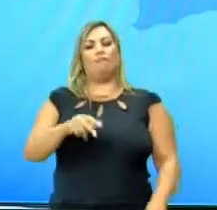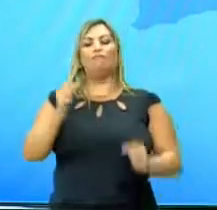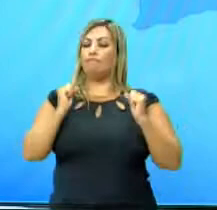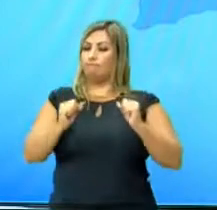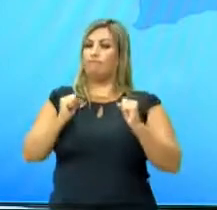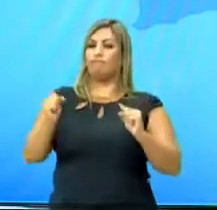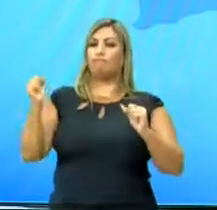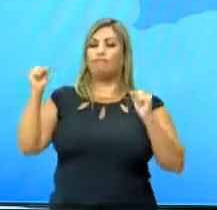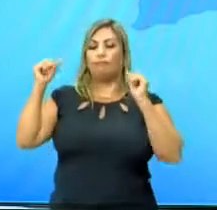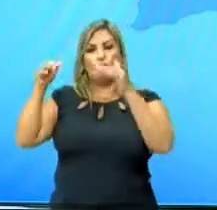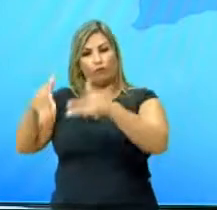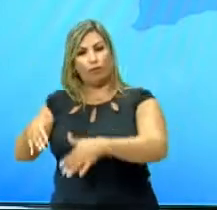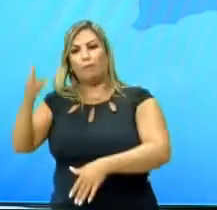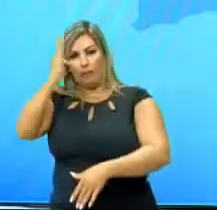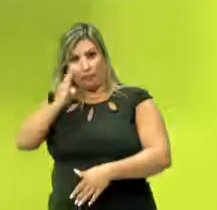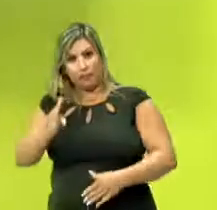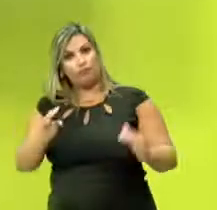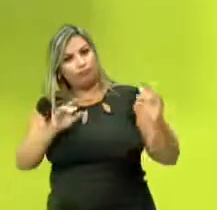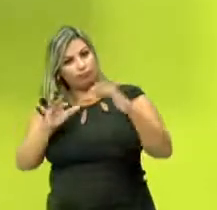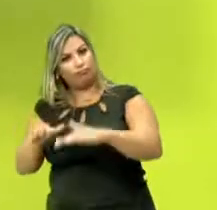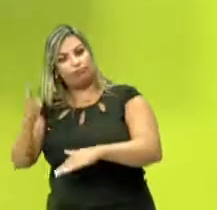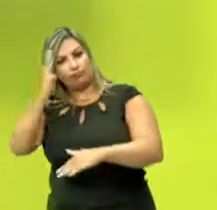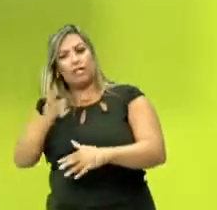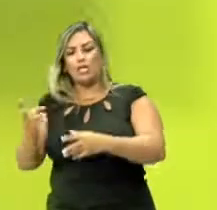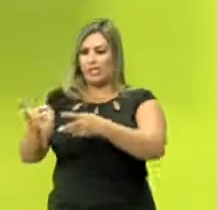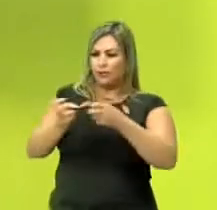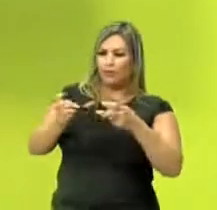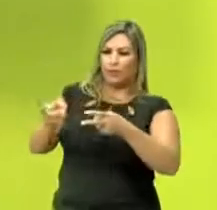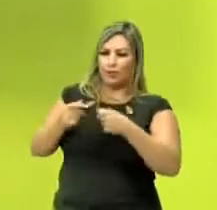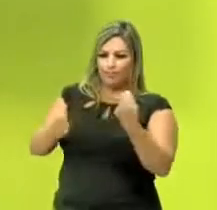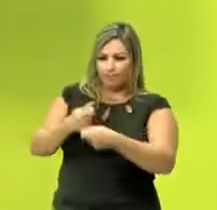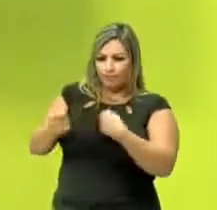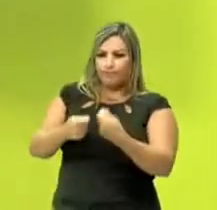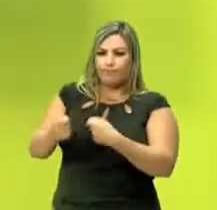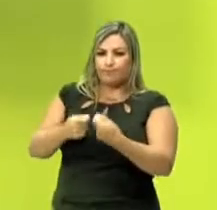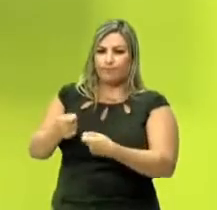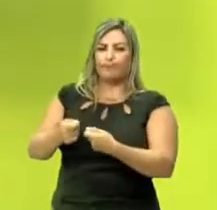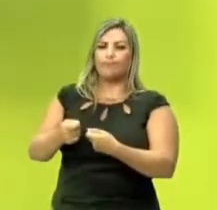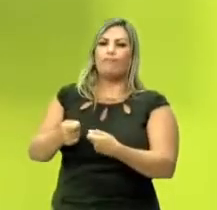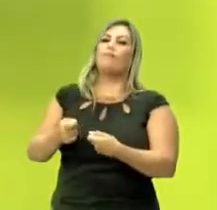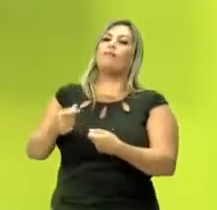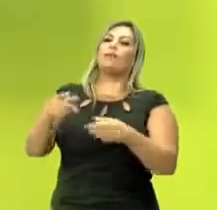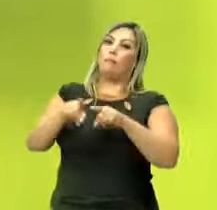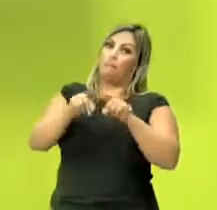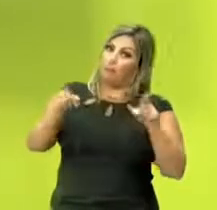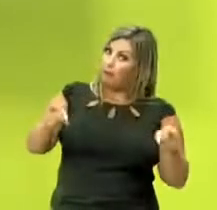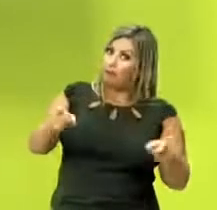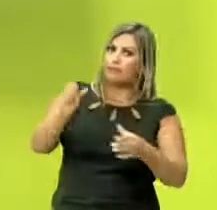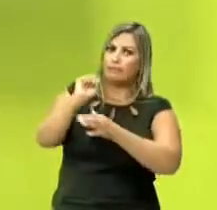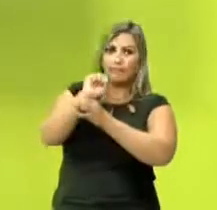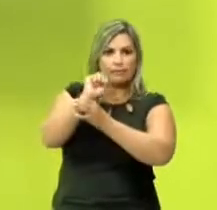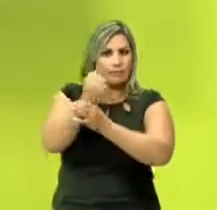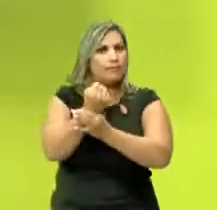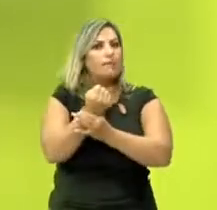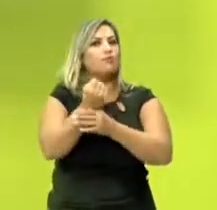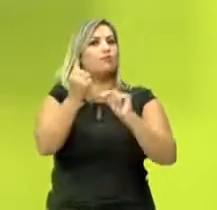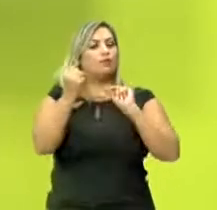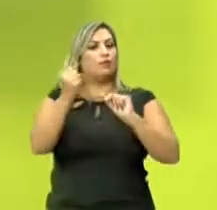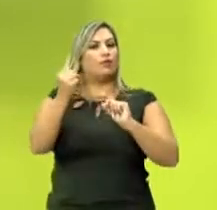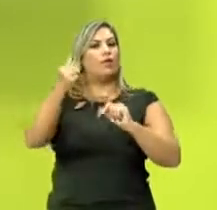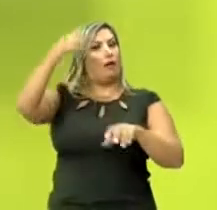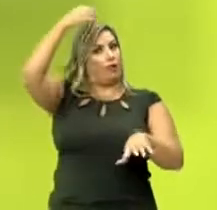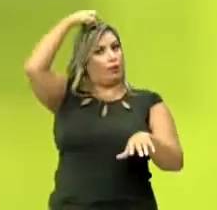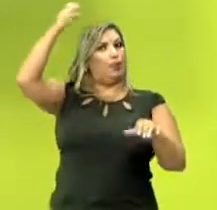pessoas que poderiam vir para o território brasileiro, poderiam explorar economicamente o território brasileiro, mas que garantiria a